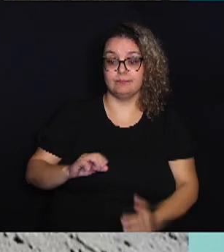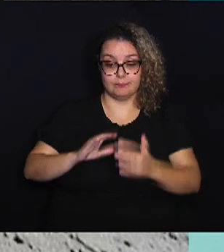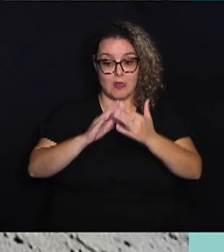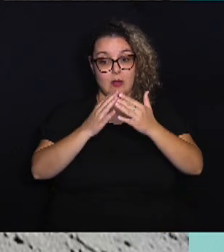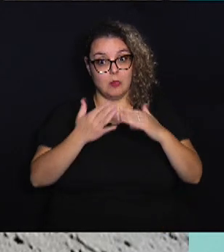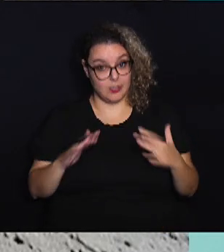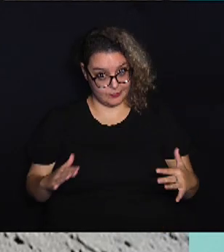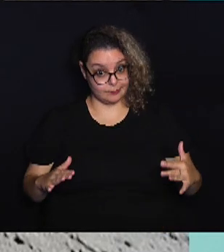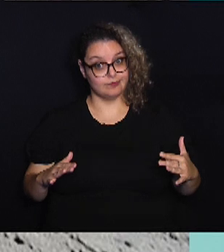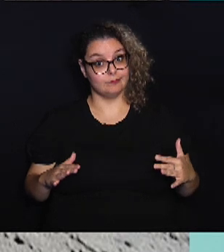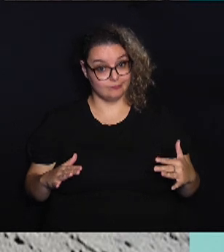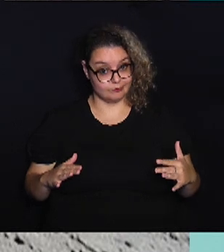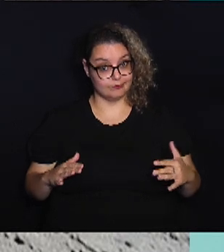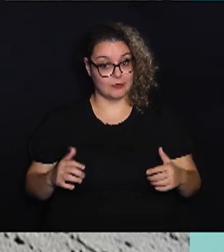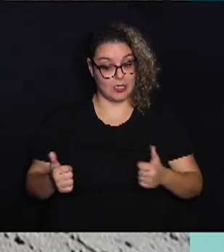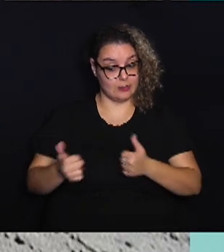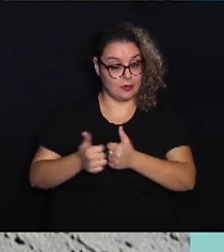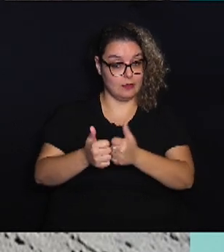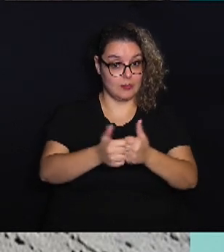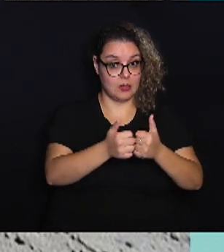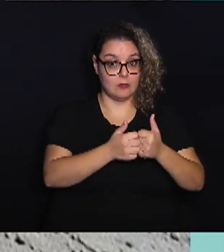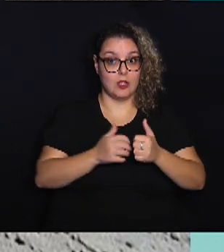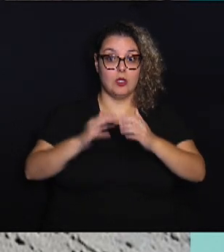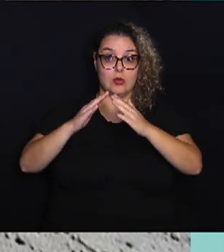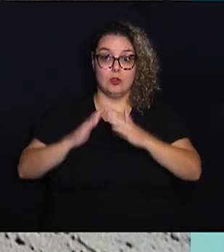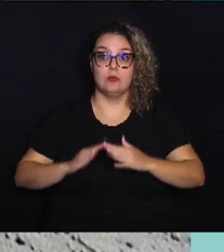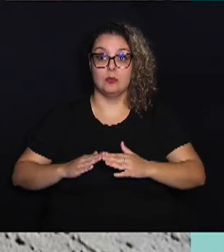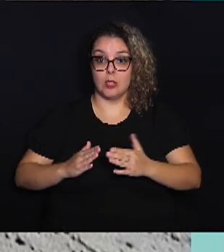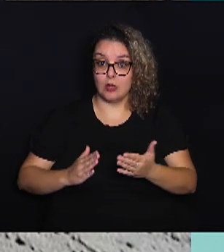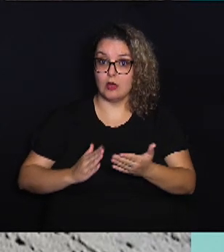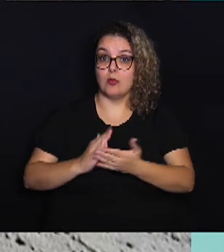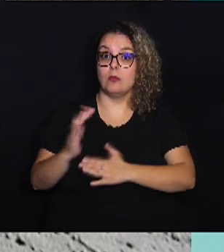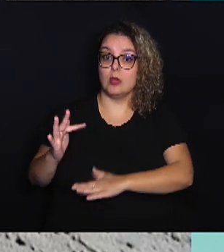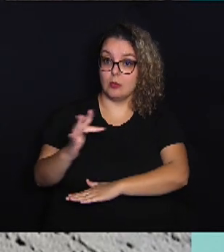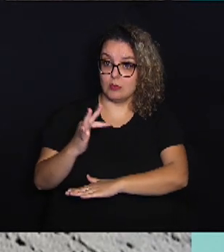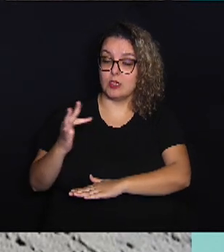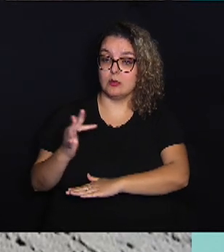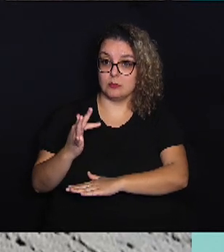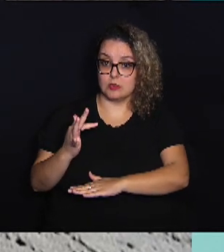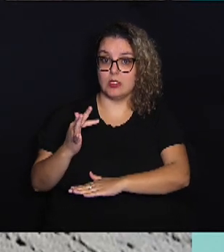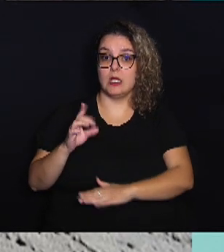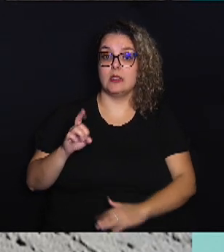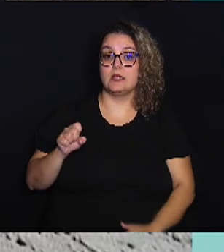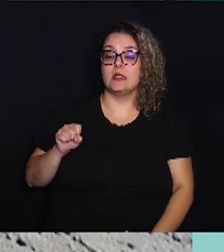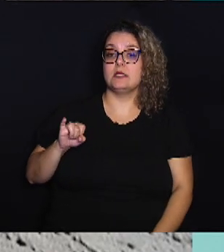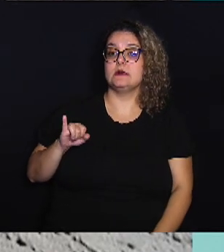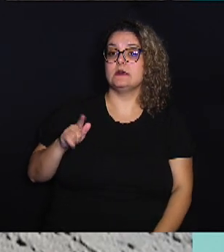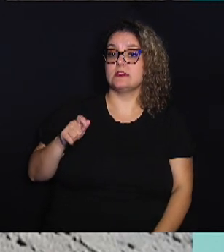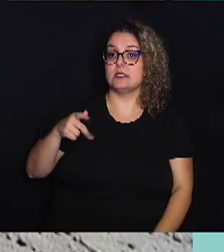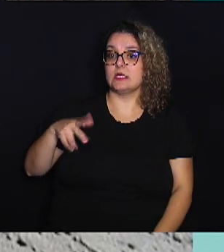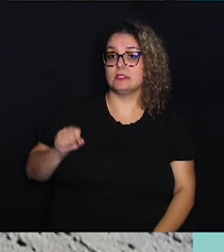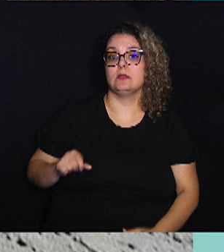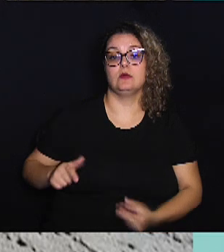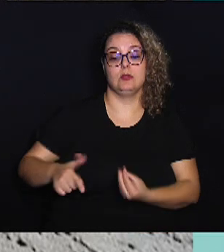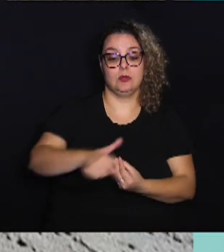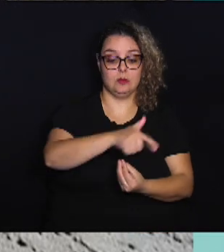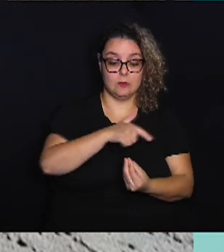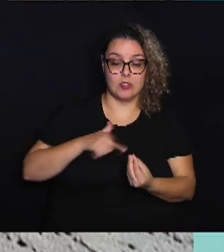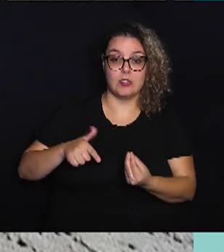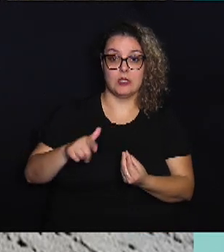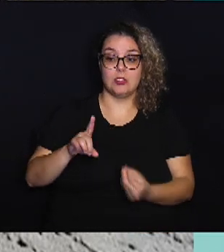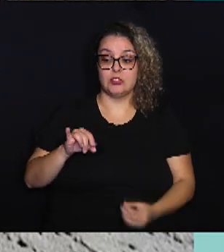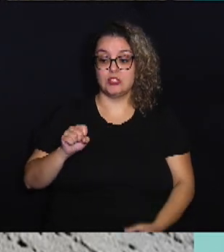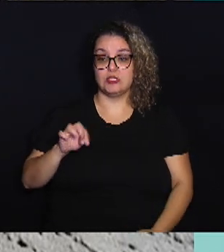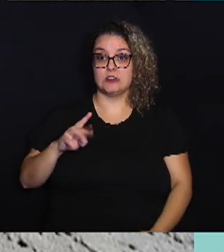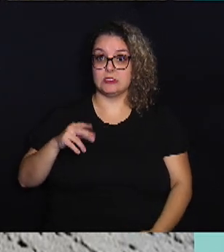situadas em sua borda. Os moradores aprovaram formalmente a designação para toda a ilha como Distrito de